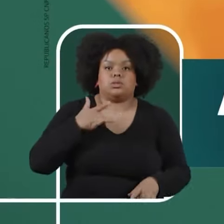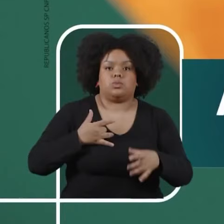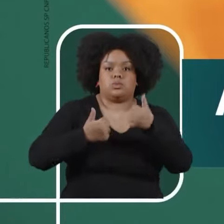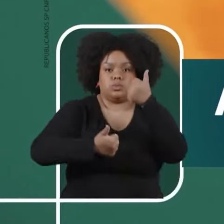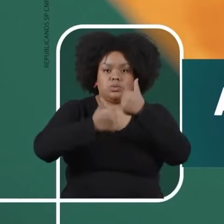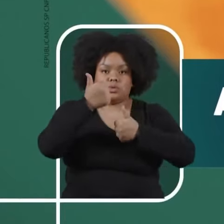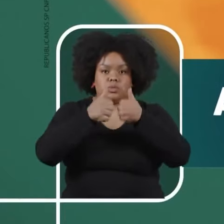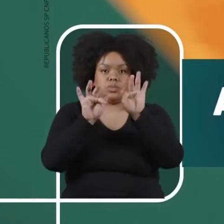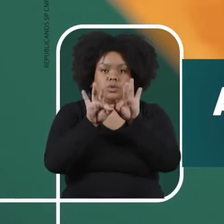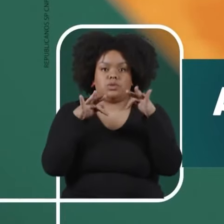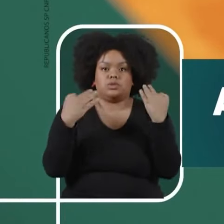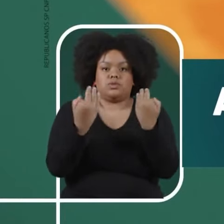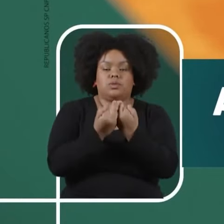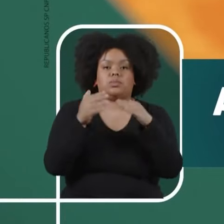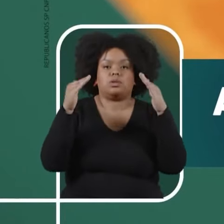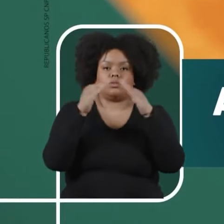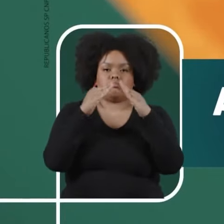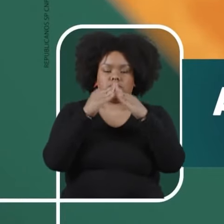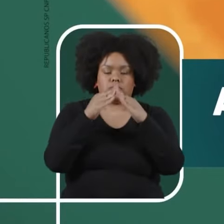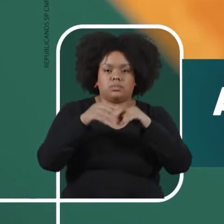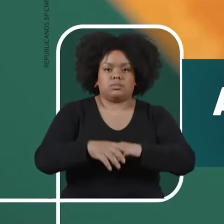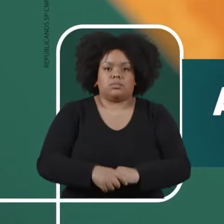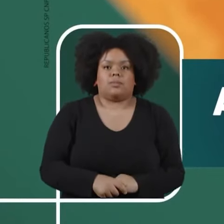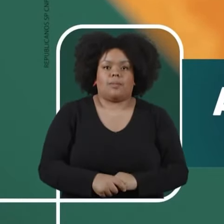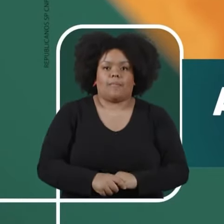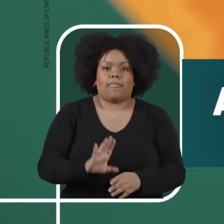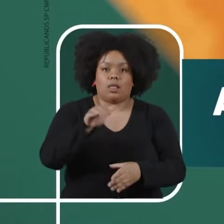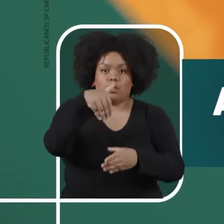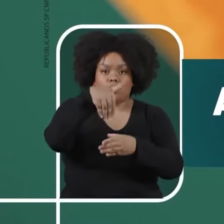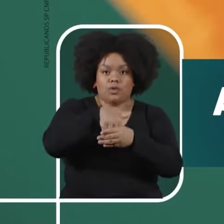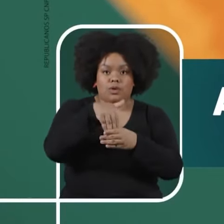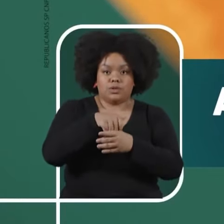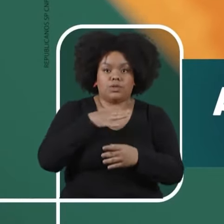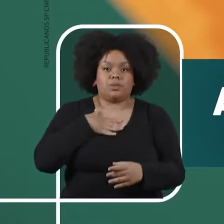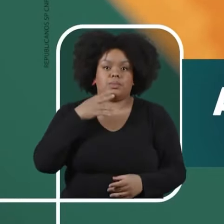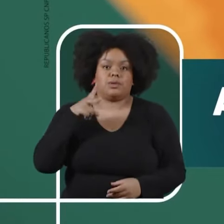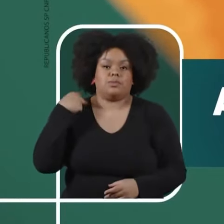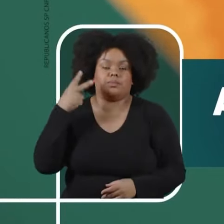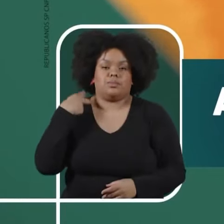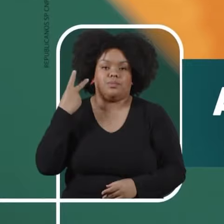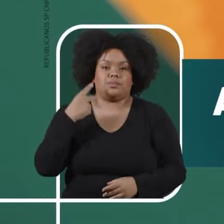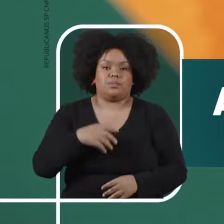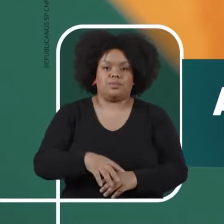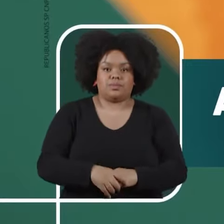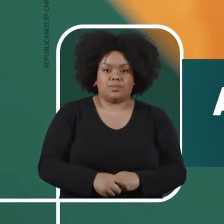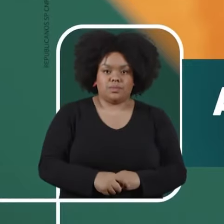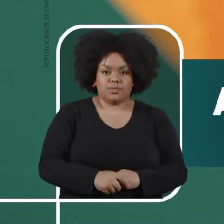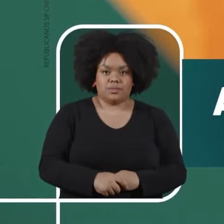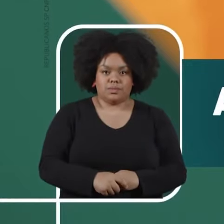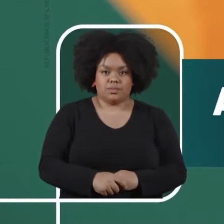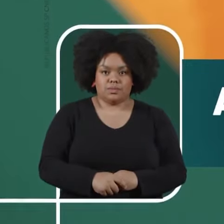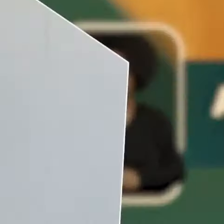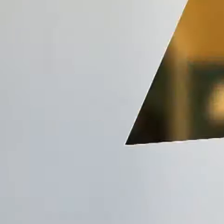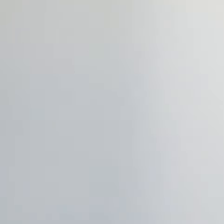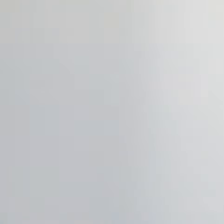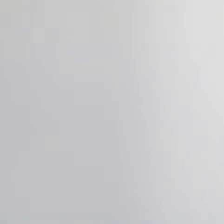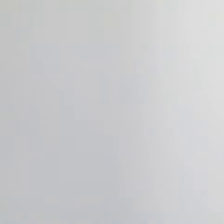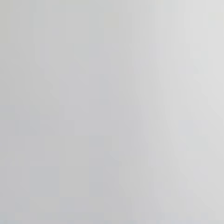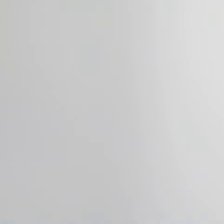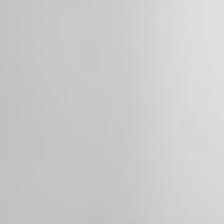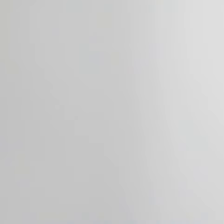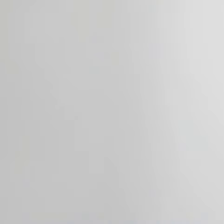saúde, esporte, família e moradia digna. Vote André Santos 10-456.